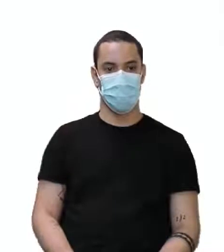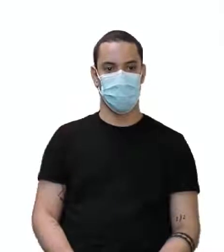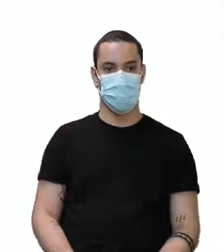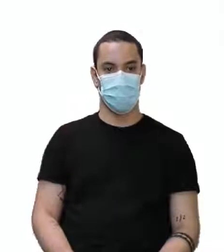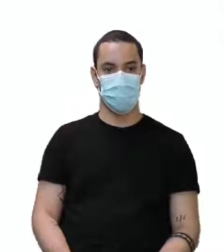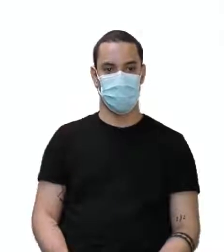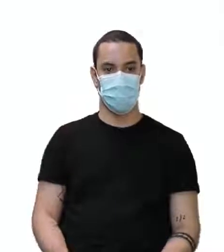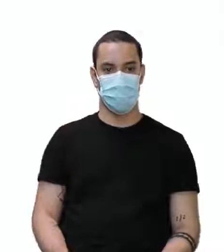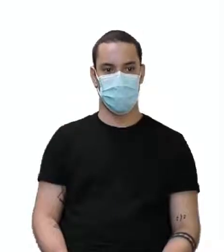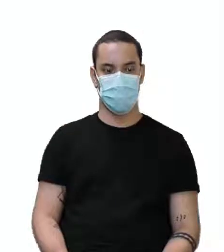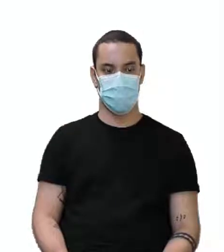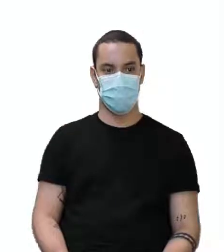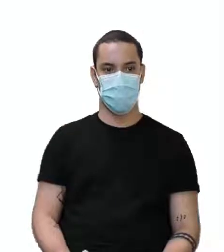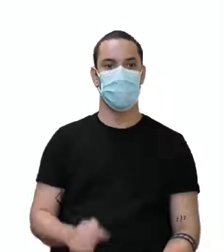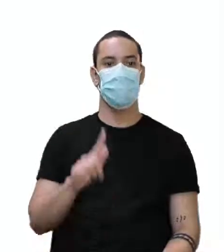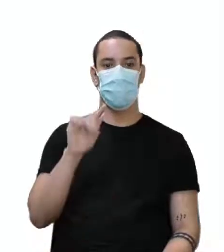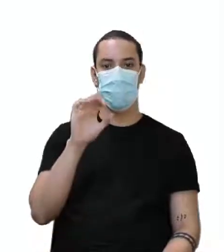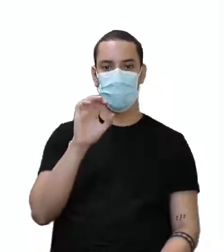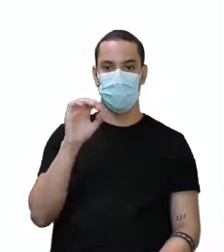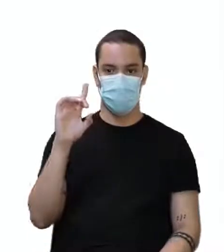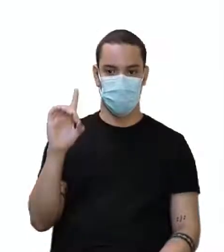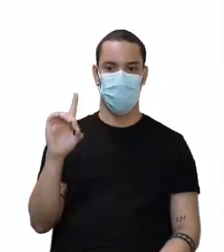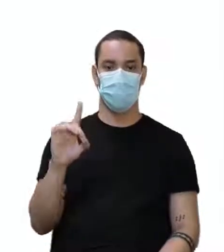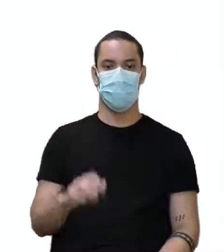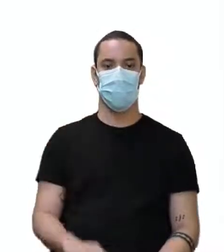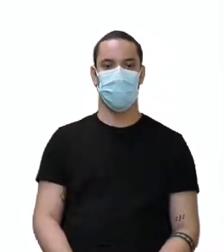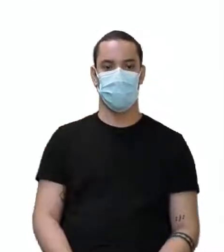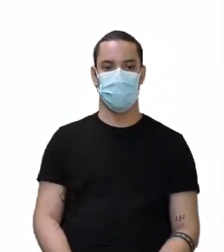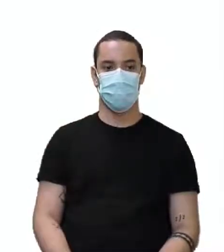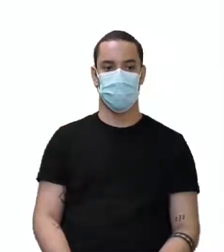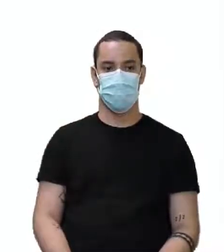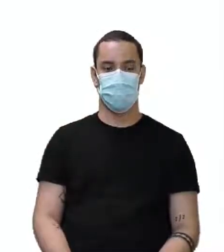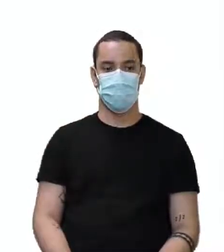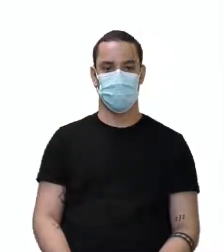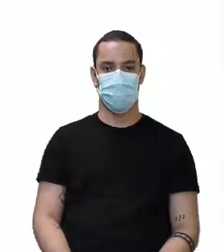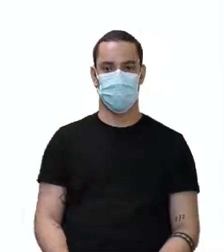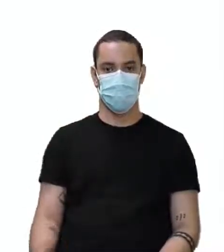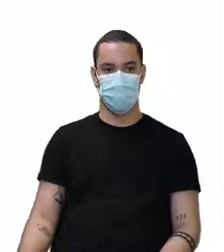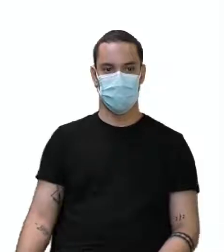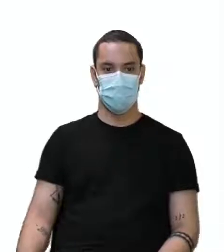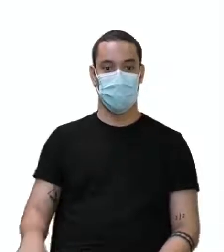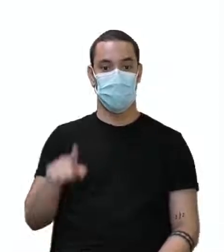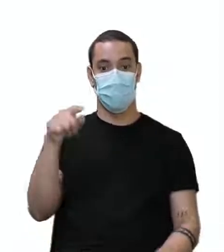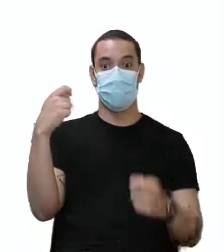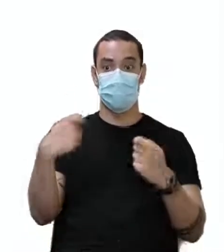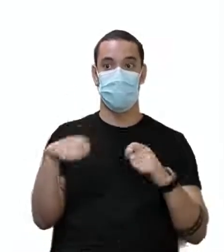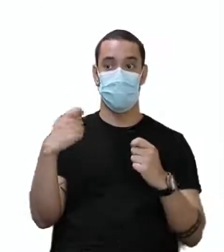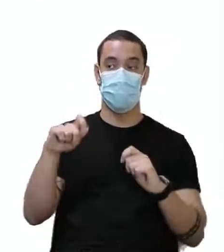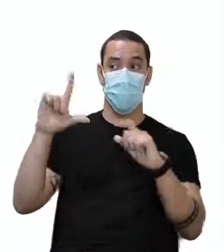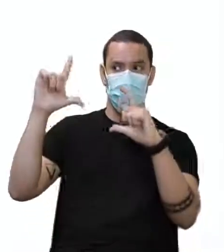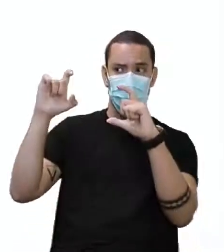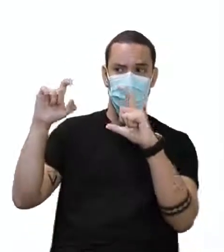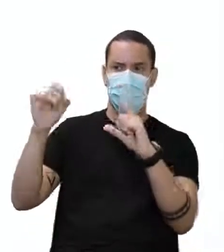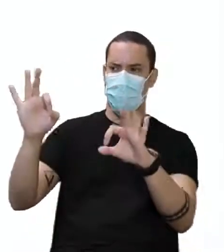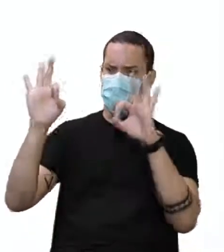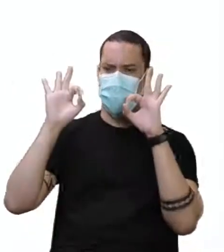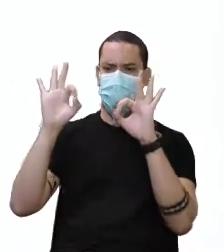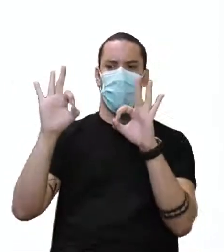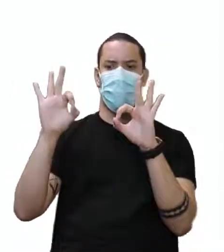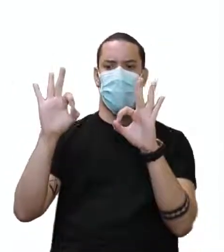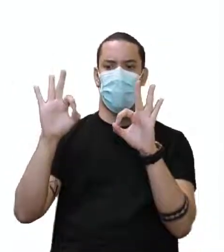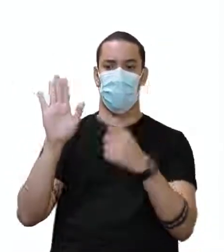You need to take a good picture of that to show your friends. Você precisa tirar uma boa foto disso